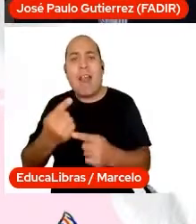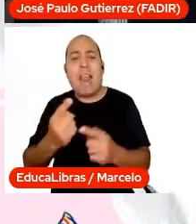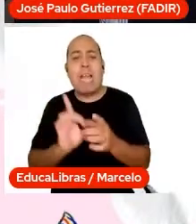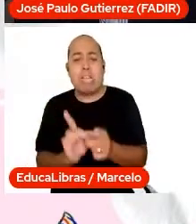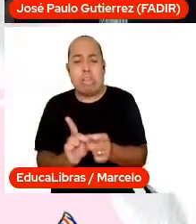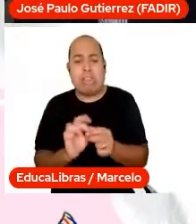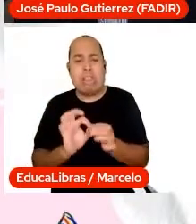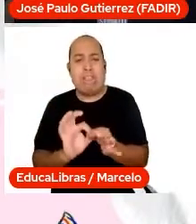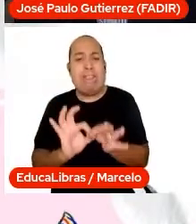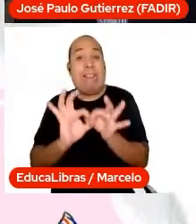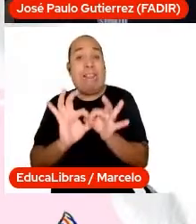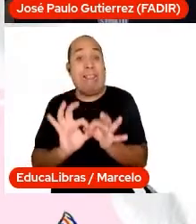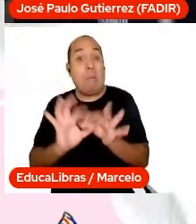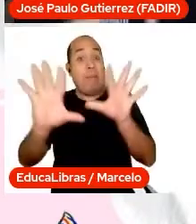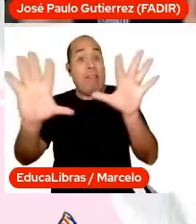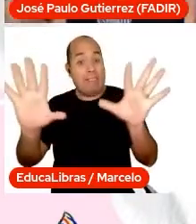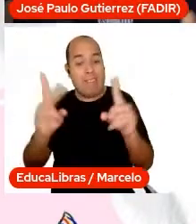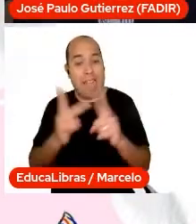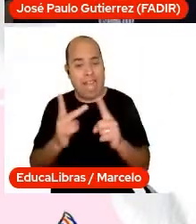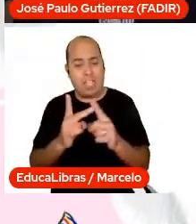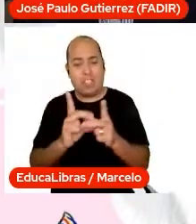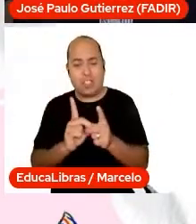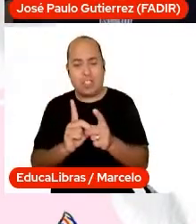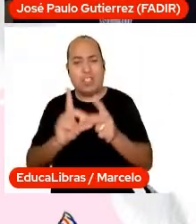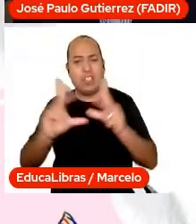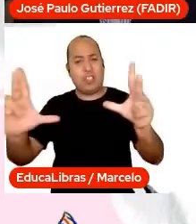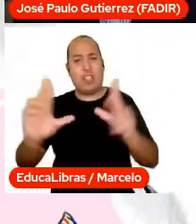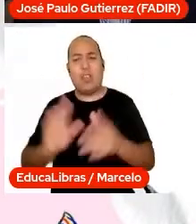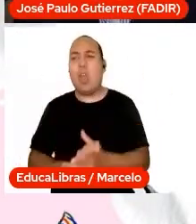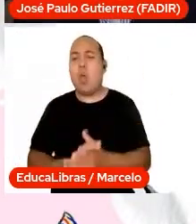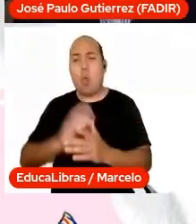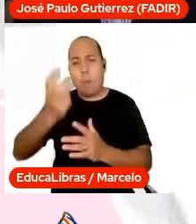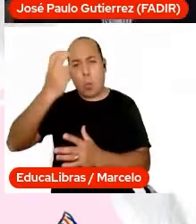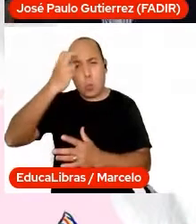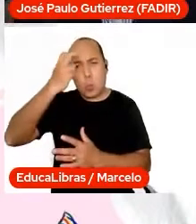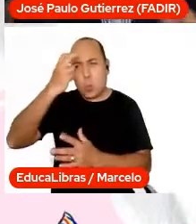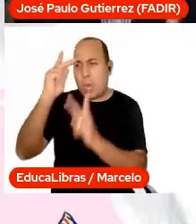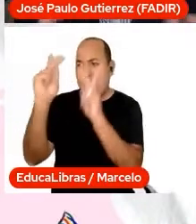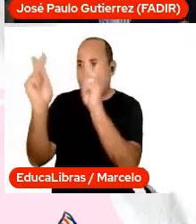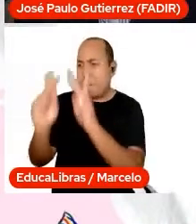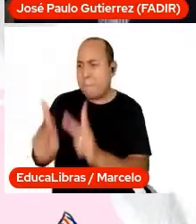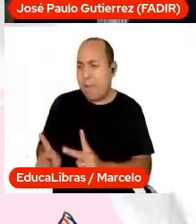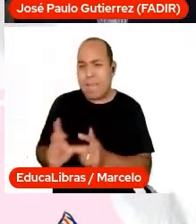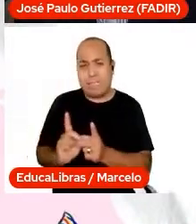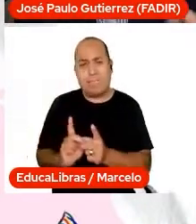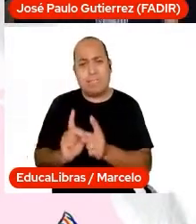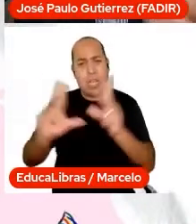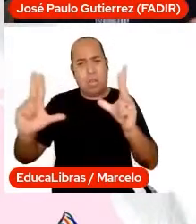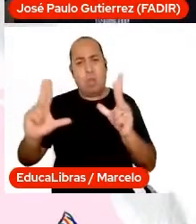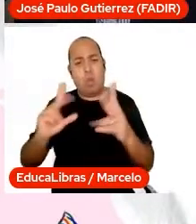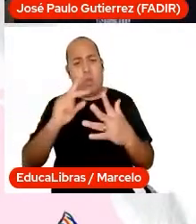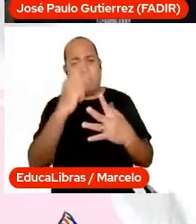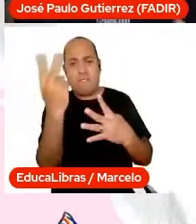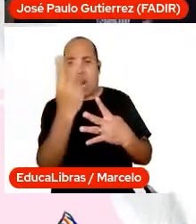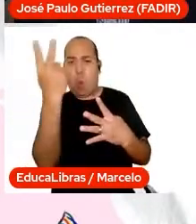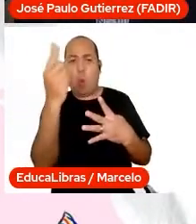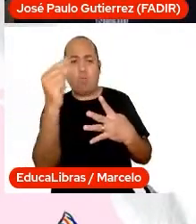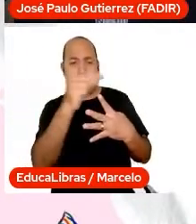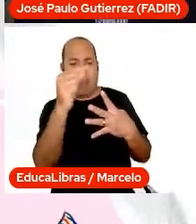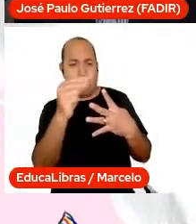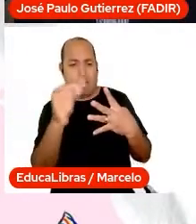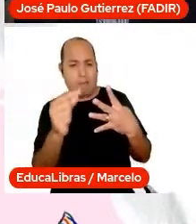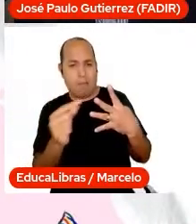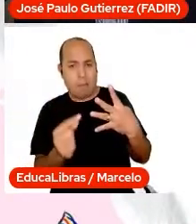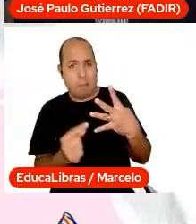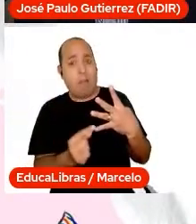respeito à diversidade, uma cultura de paz, democracia, esses são valores que são muito caros para a